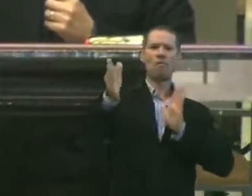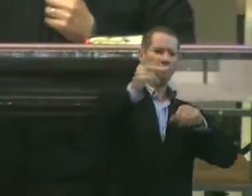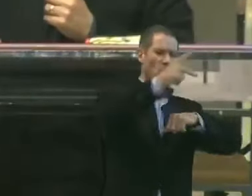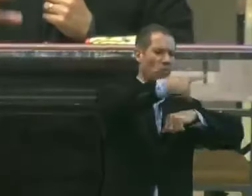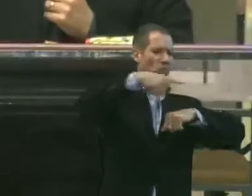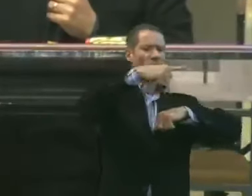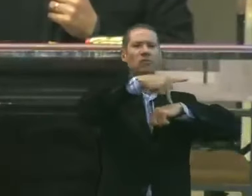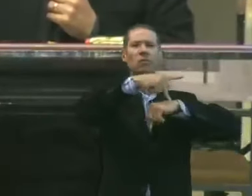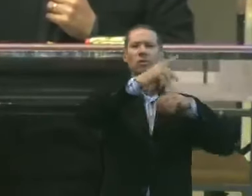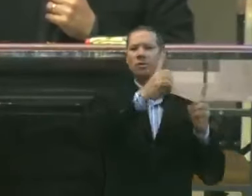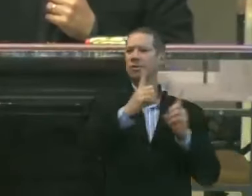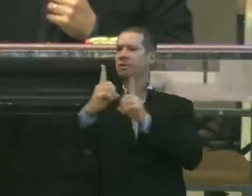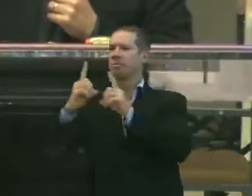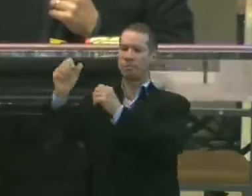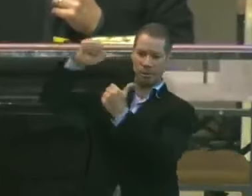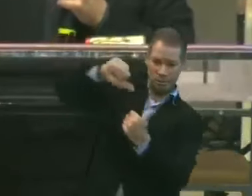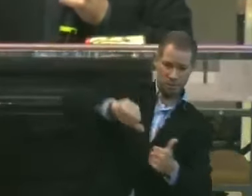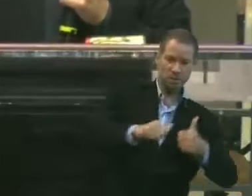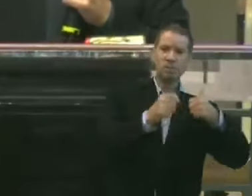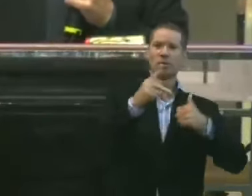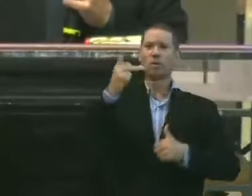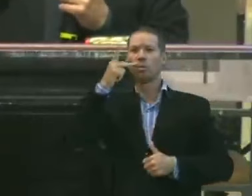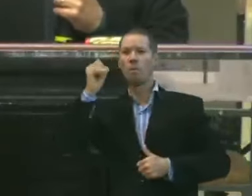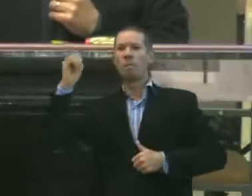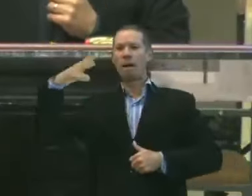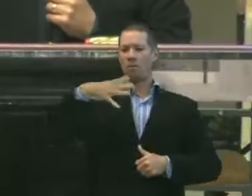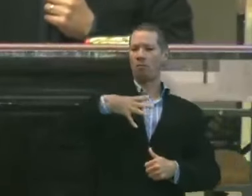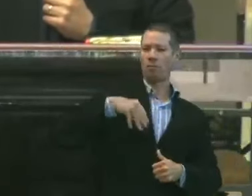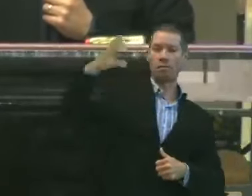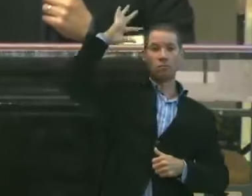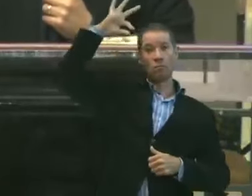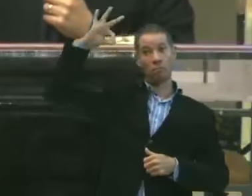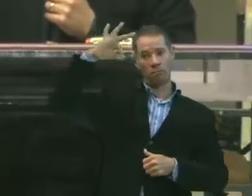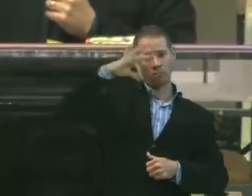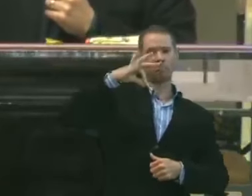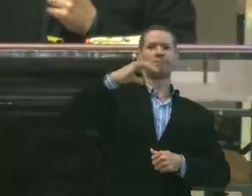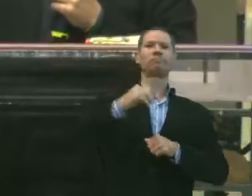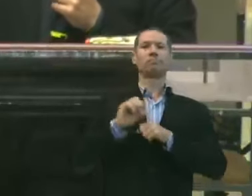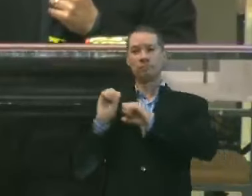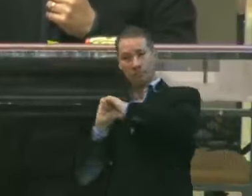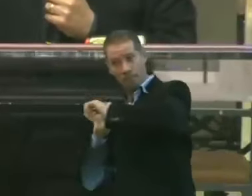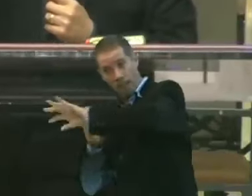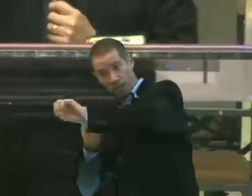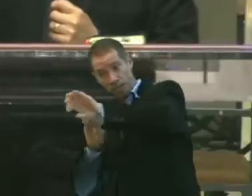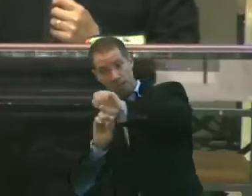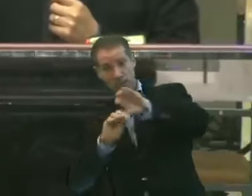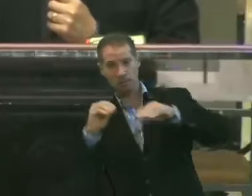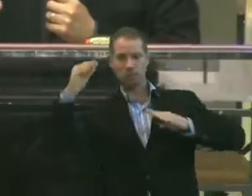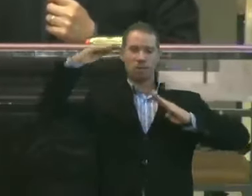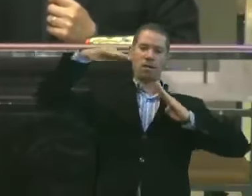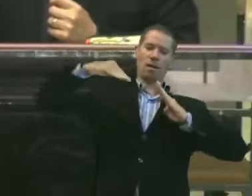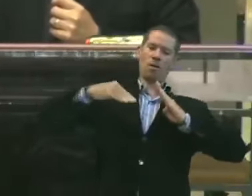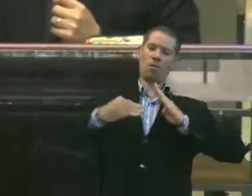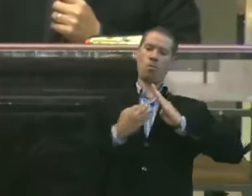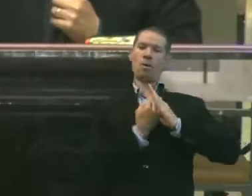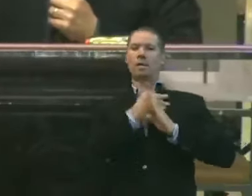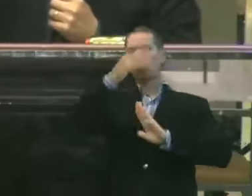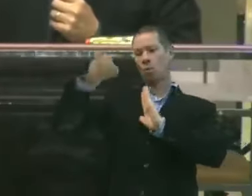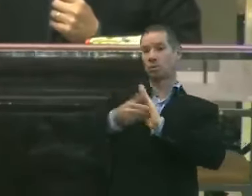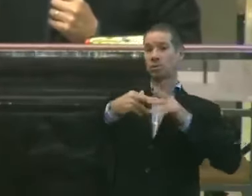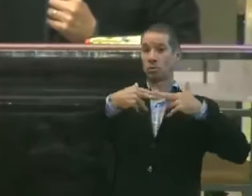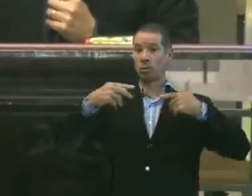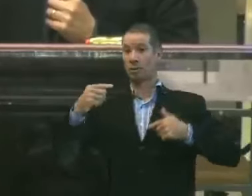nações. Batizando-os em nome do Pai, do Filho e do Espírito Santo. Ensinando-os a guardar todas as